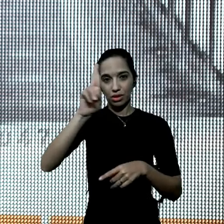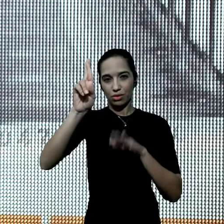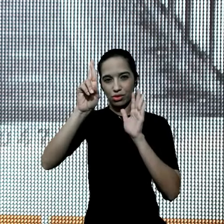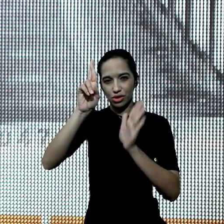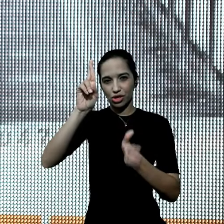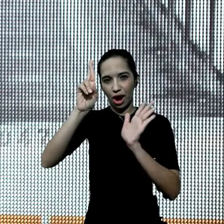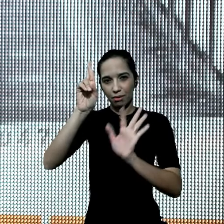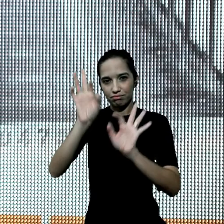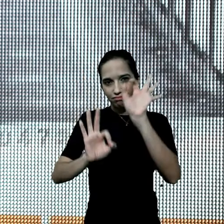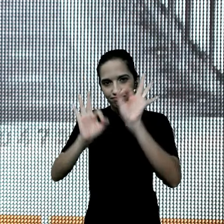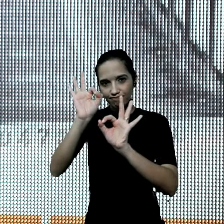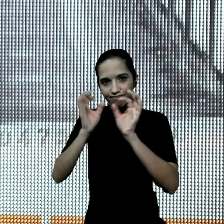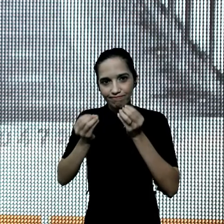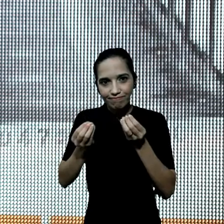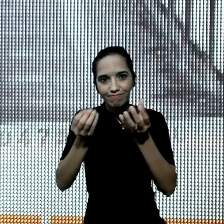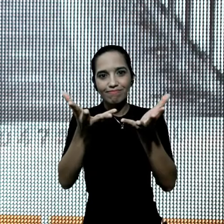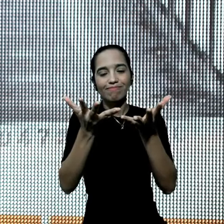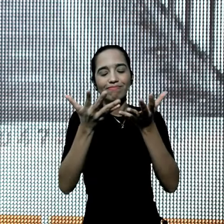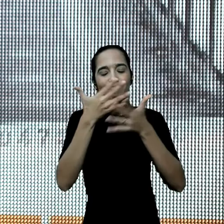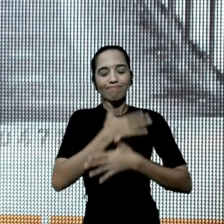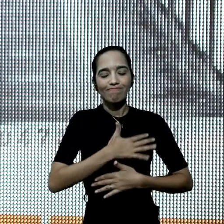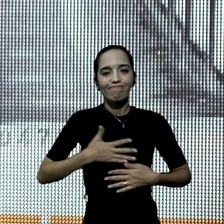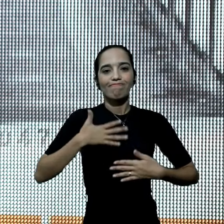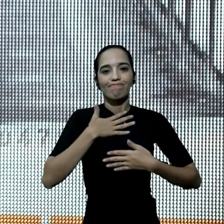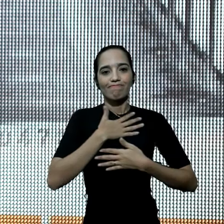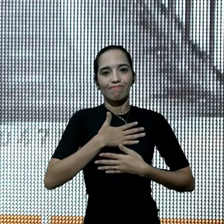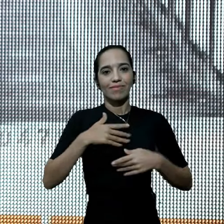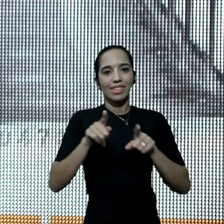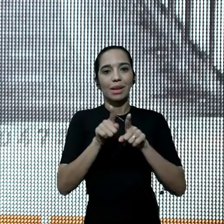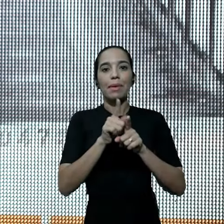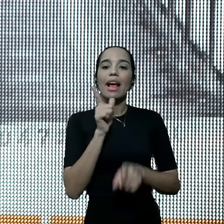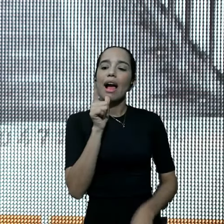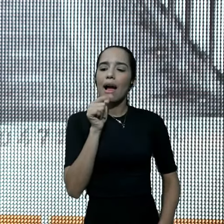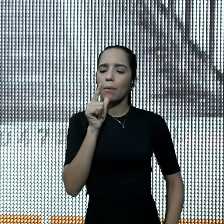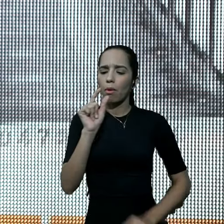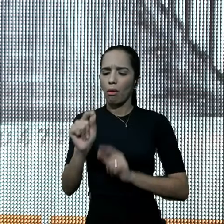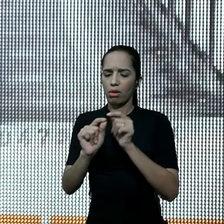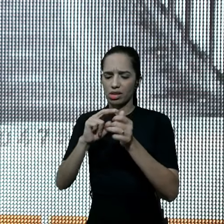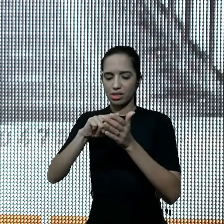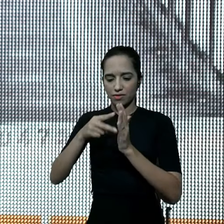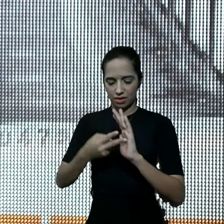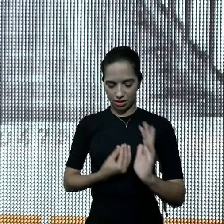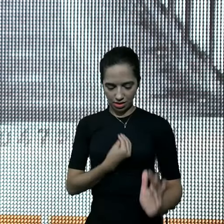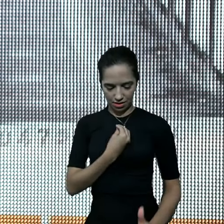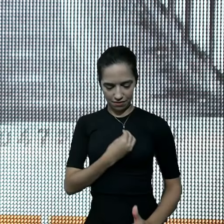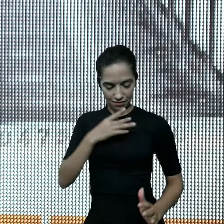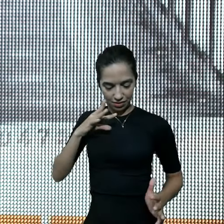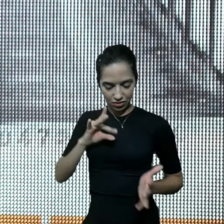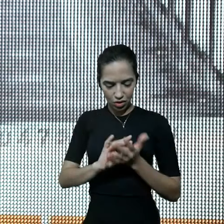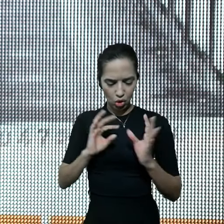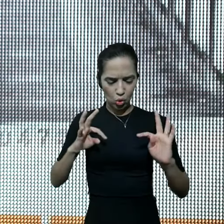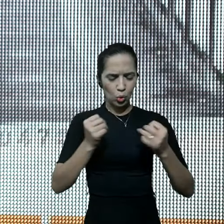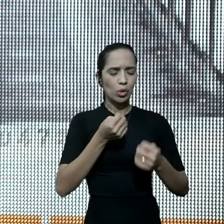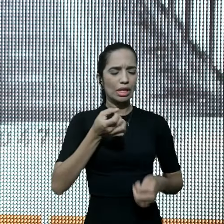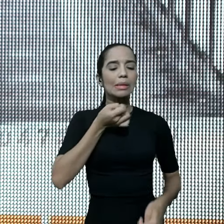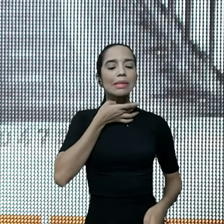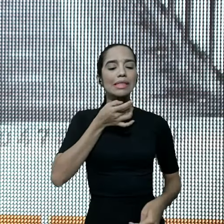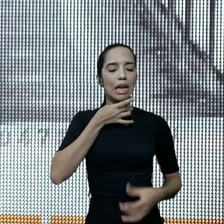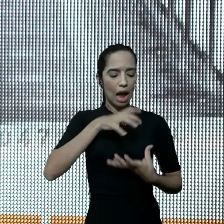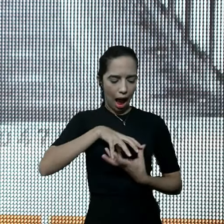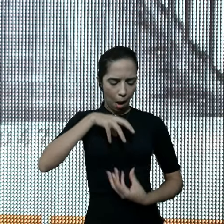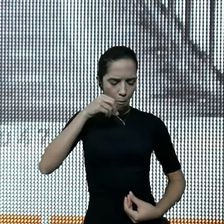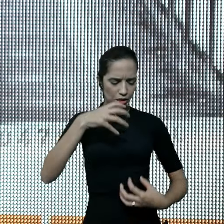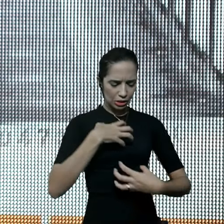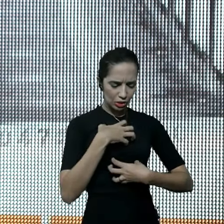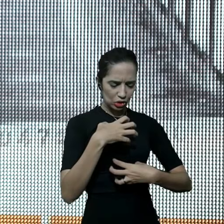alimento e tem para você a água da vida, ponto de saciar toda a sede da sua alma e de mudar a